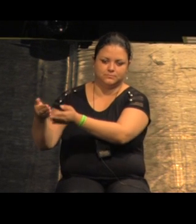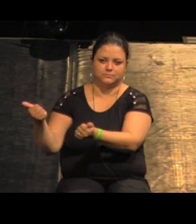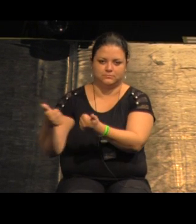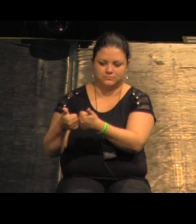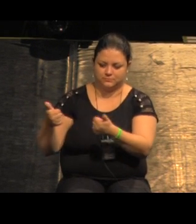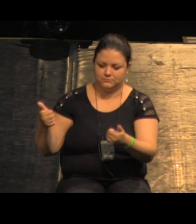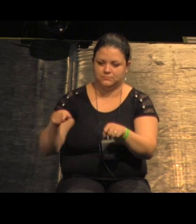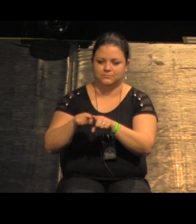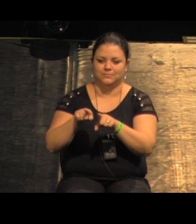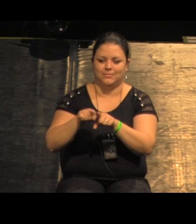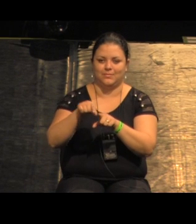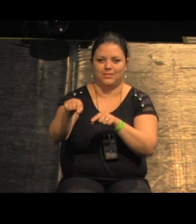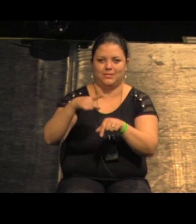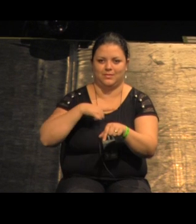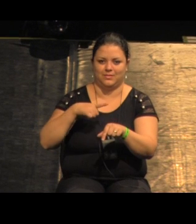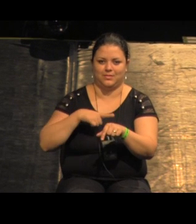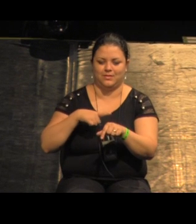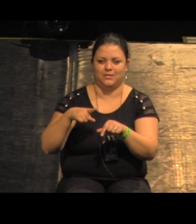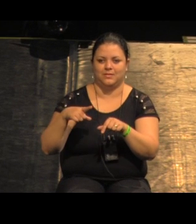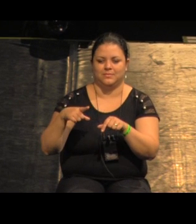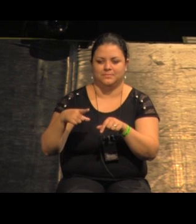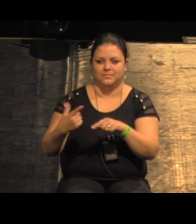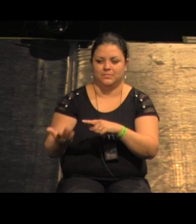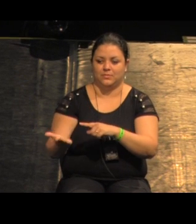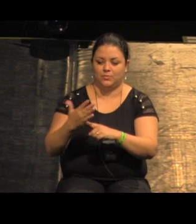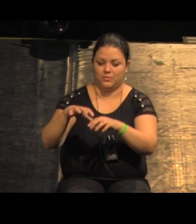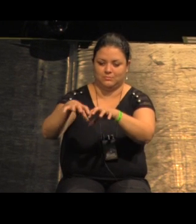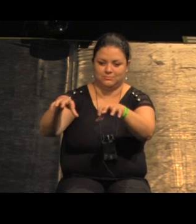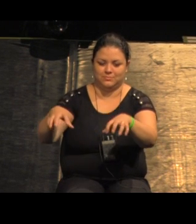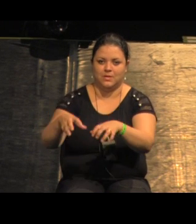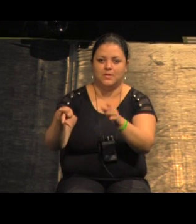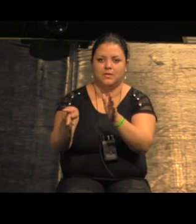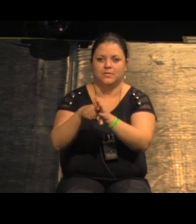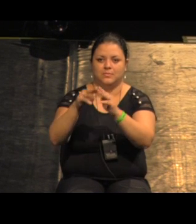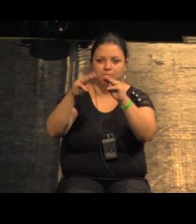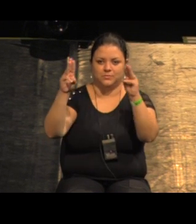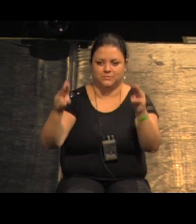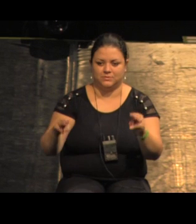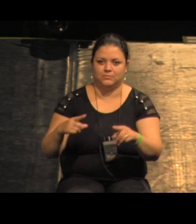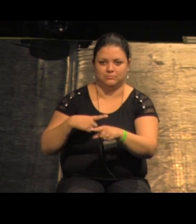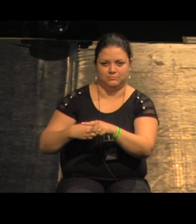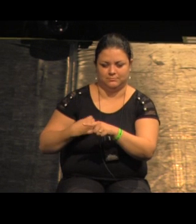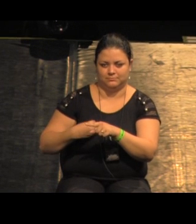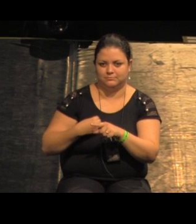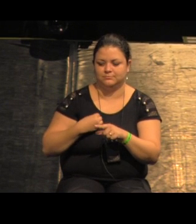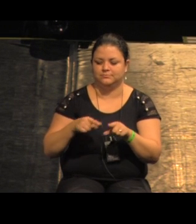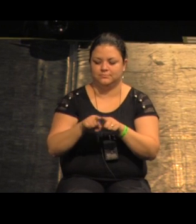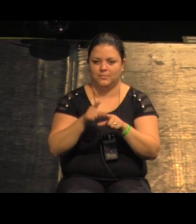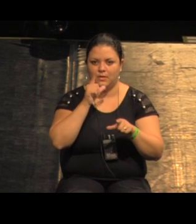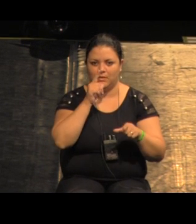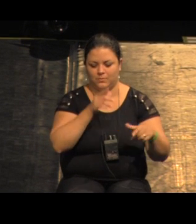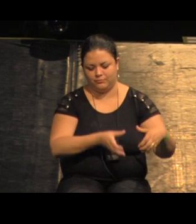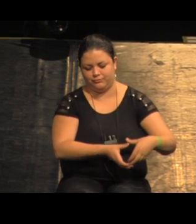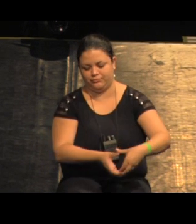equipamento público junto ao museu que já existia a criação de estacionamento que é um problema lá e a